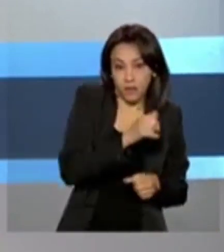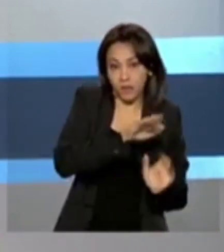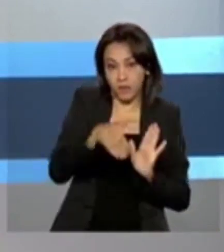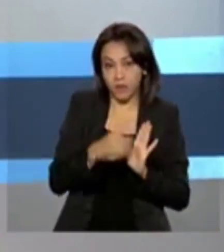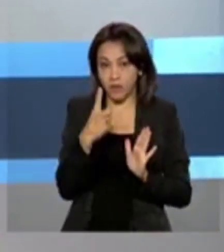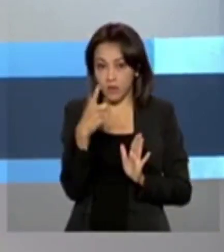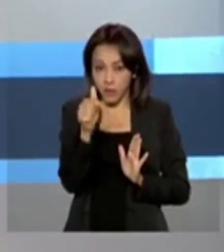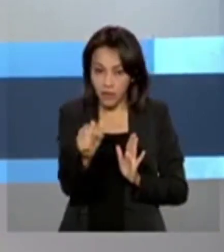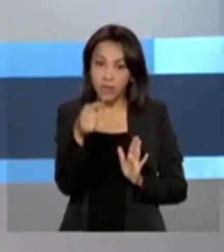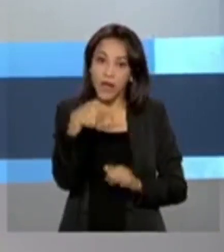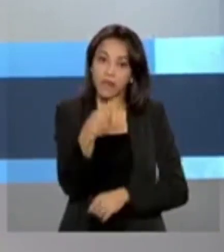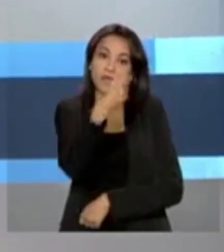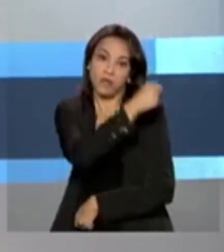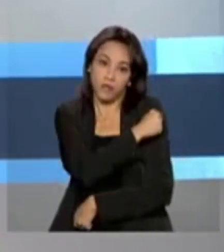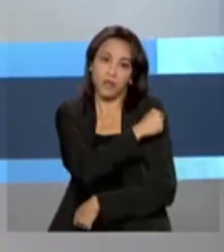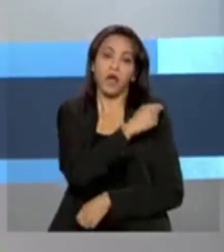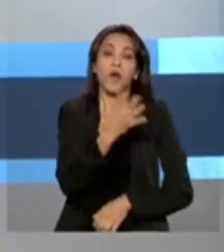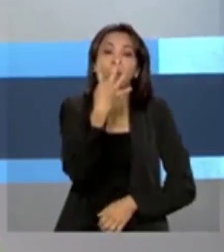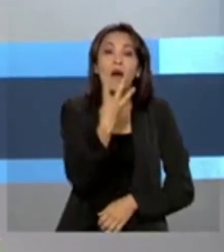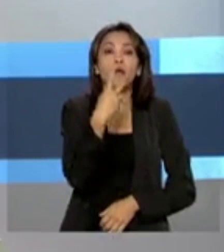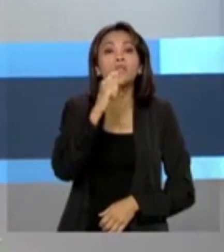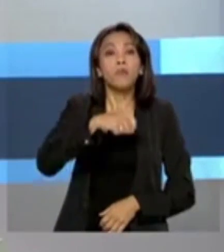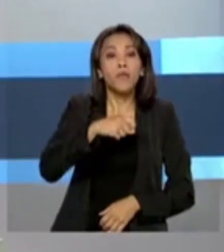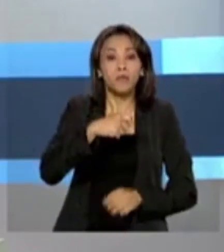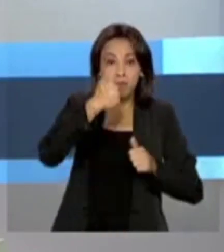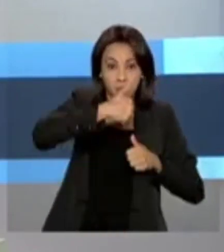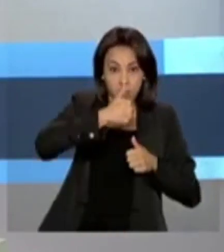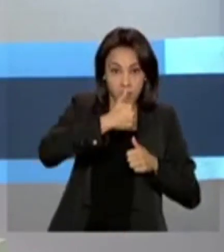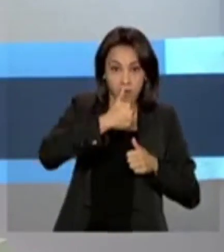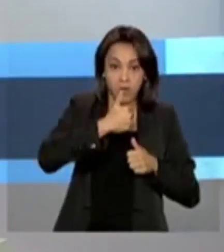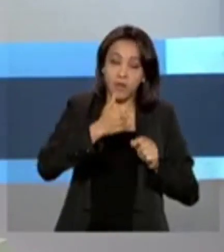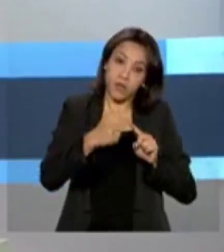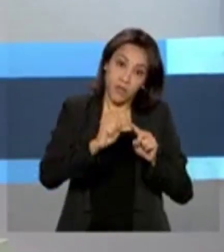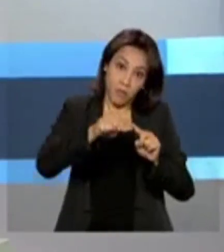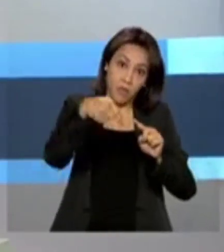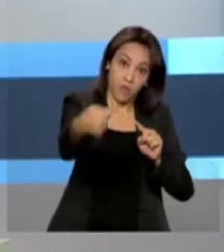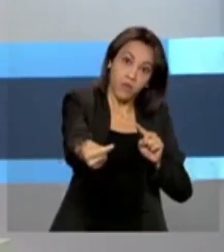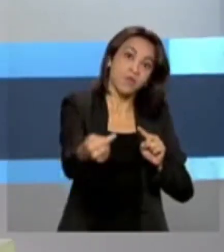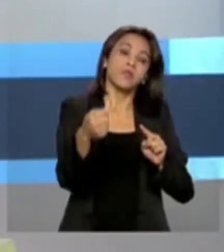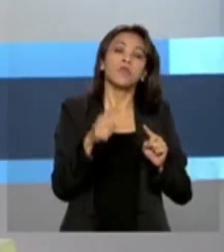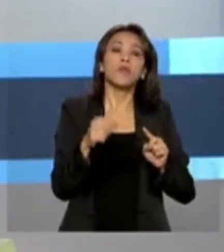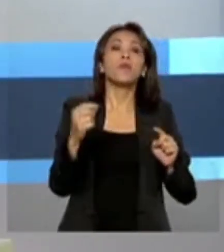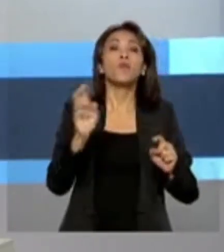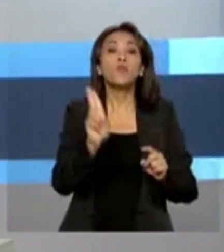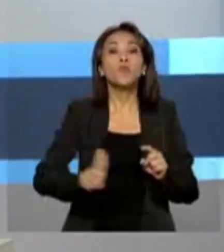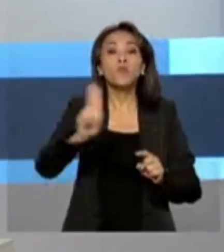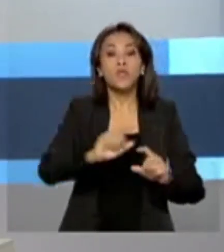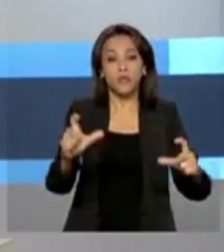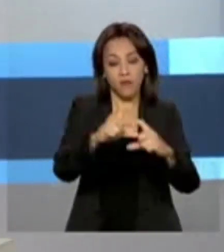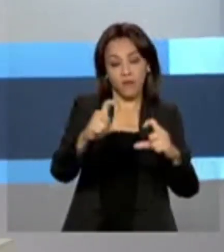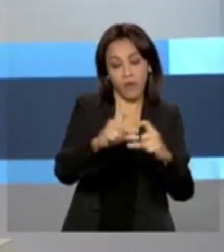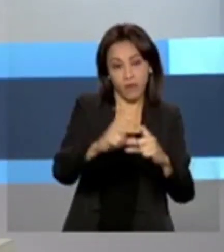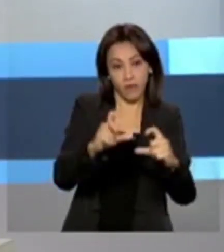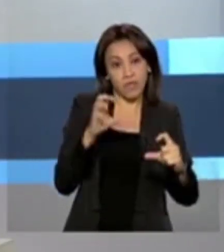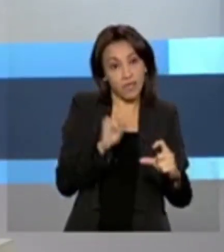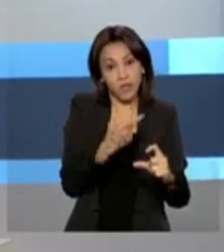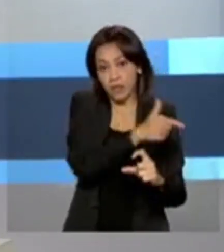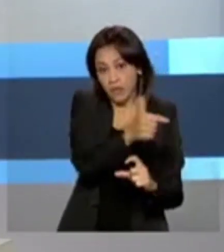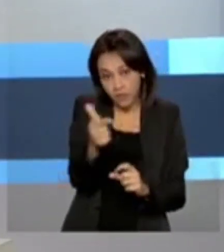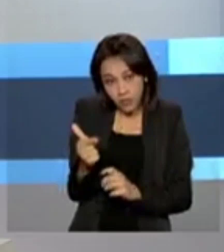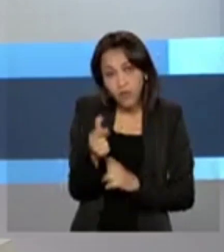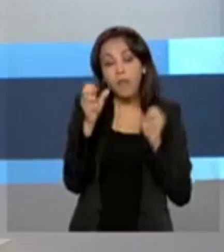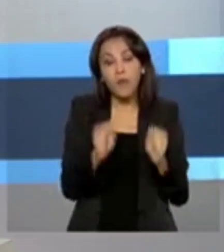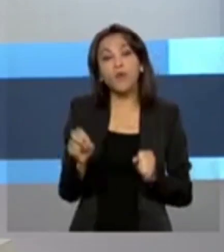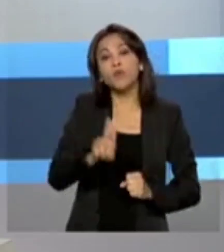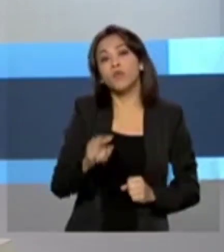imunização deve ser feita quatro meses após a segunda dose, preferencialmente com a vacina da Pfizer. Se houver indisponibilidade, a